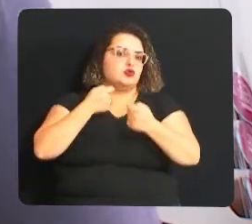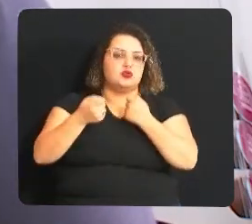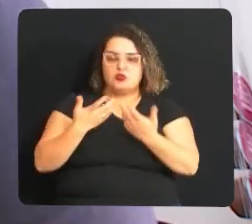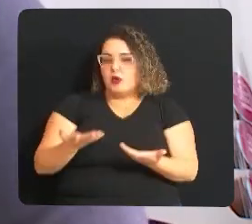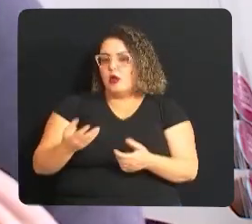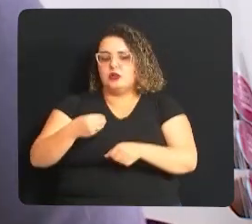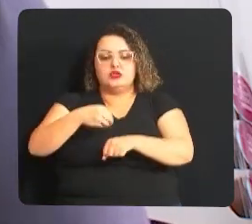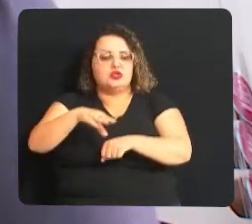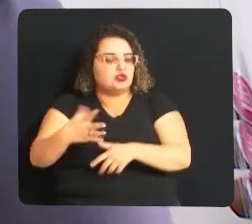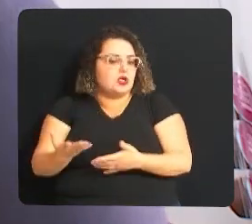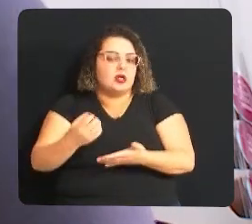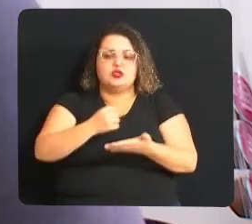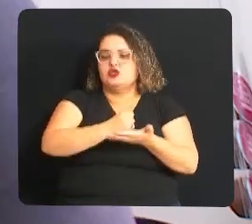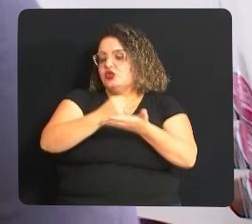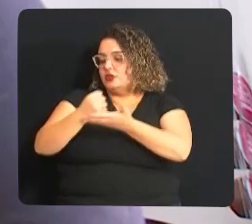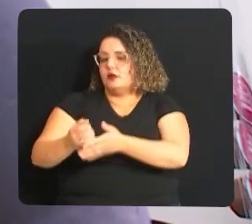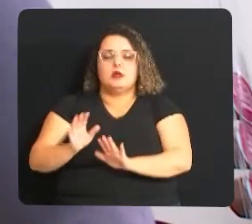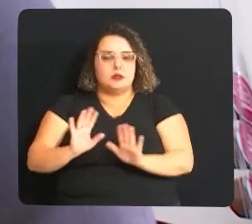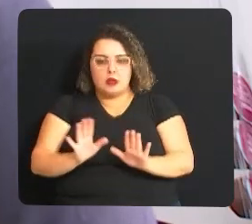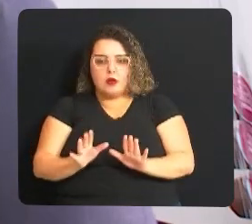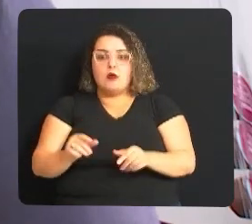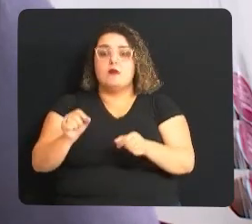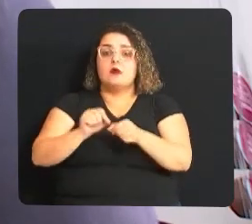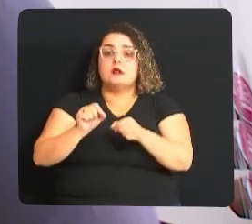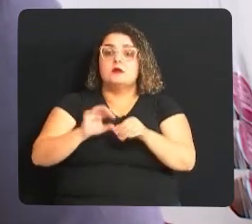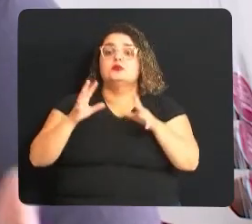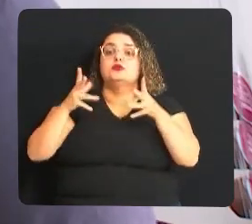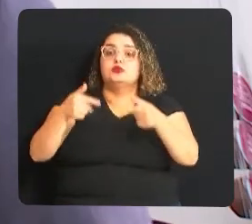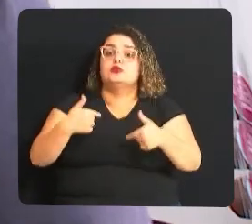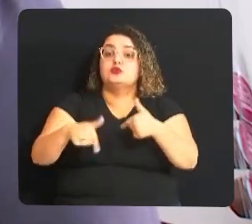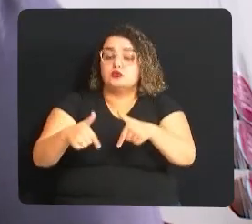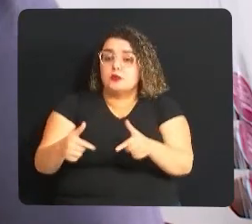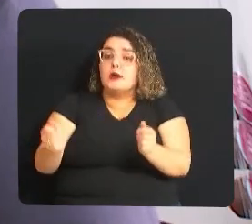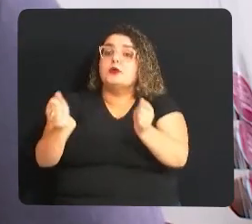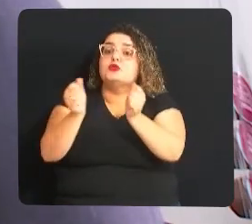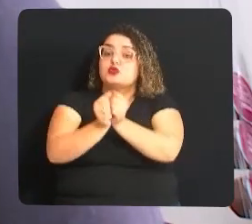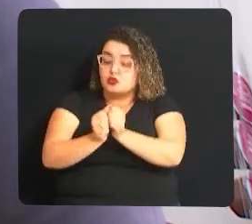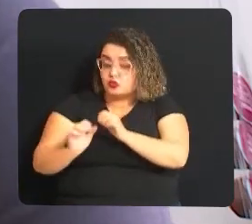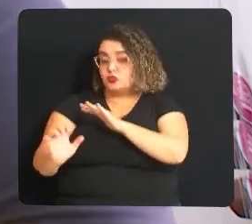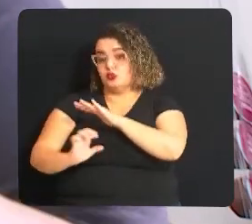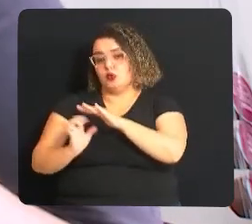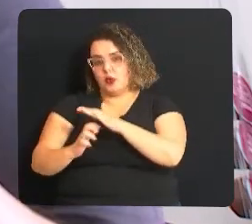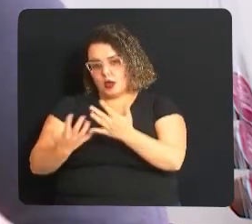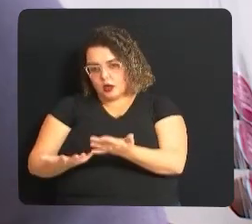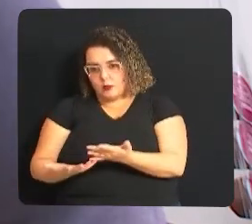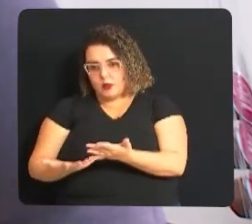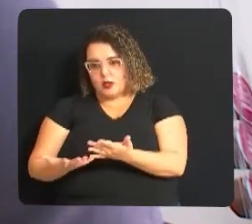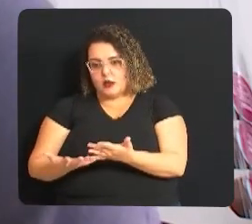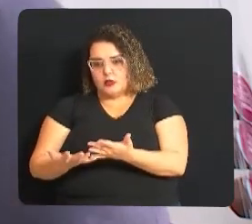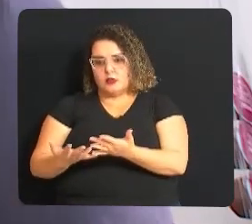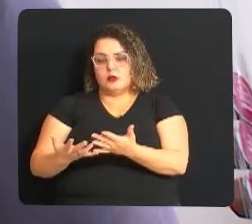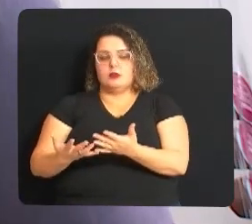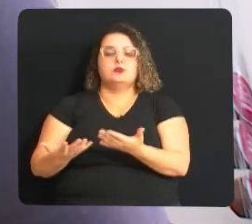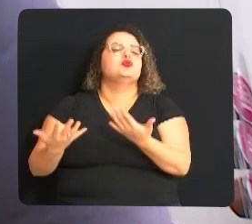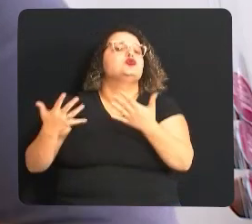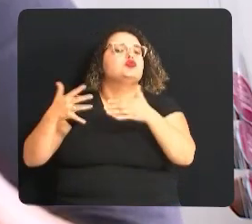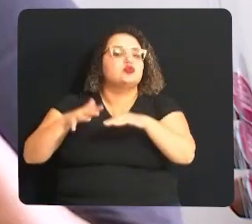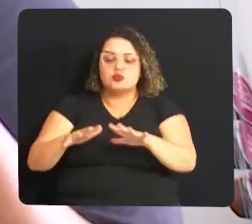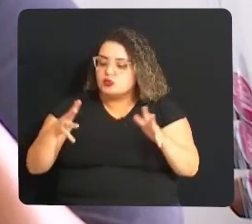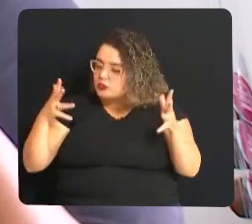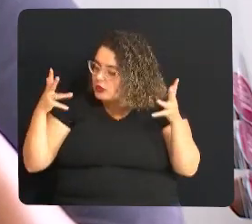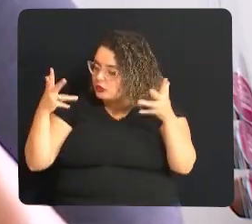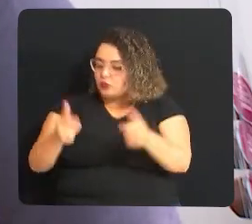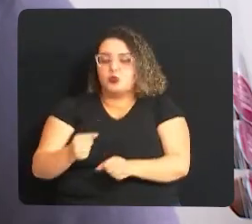indicar, de levar, nós também fazemos todo um trabalho junto com a empresa, de totalmente de inclusão social,